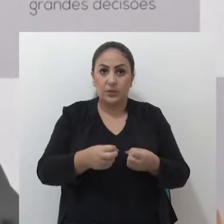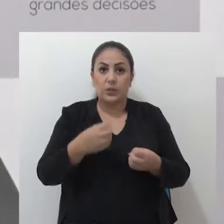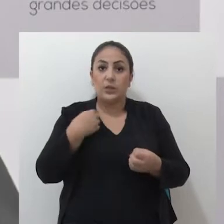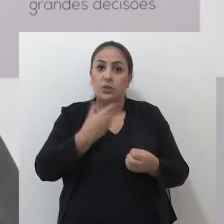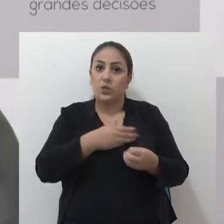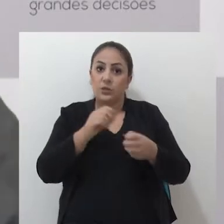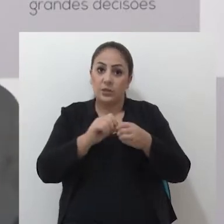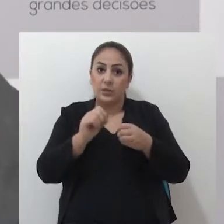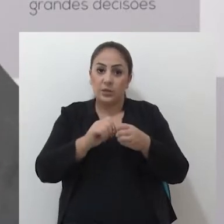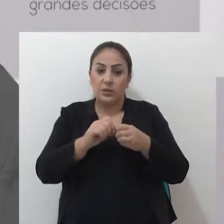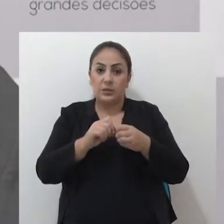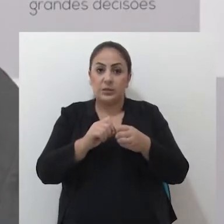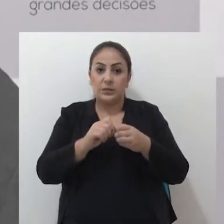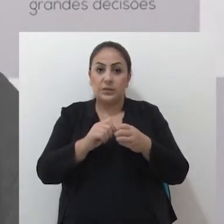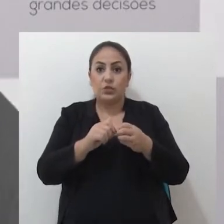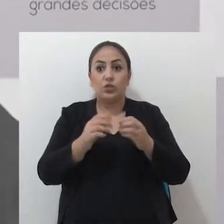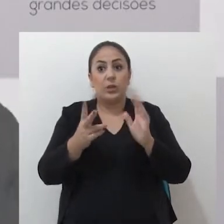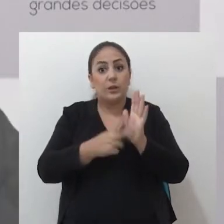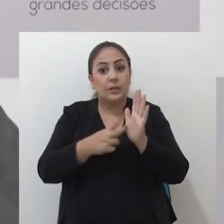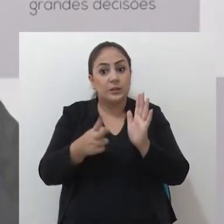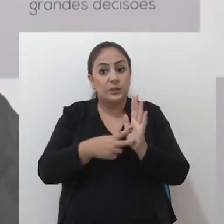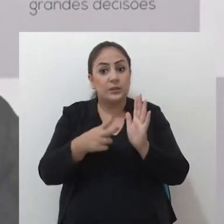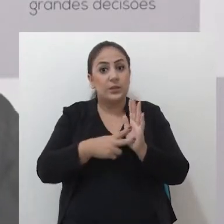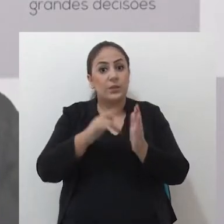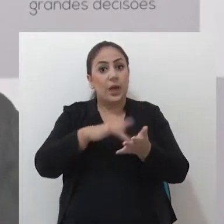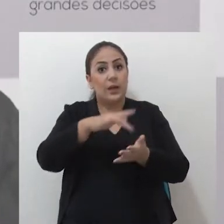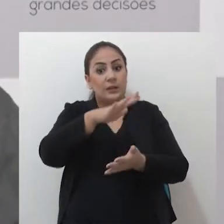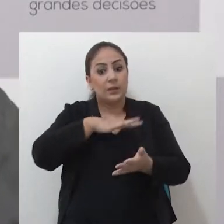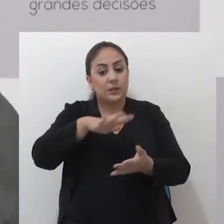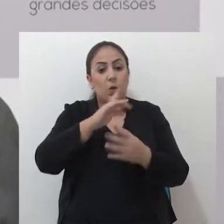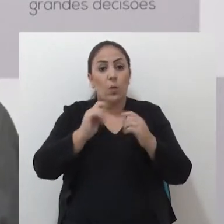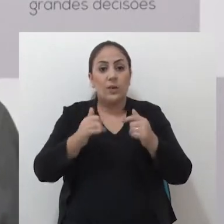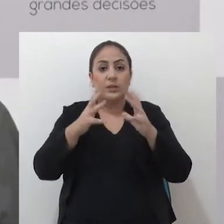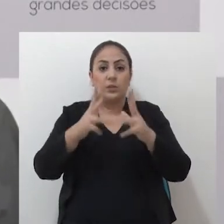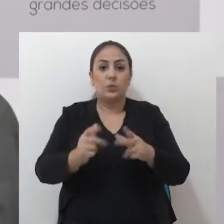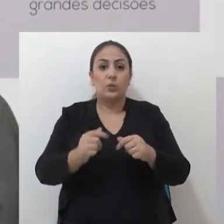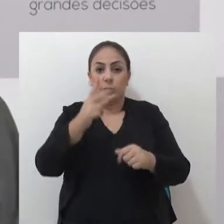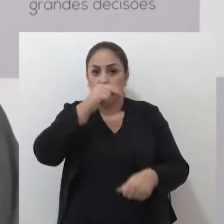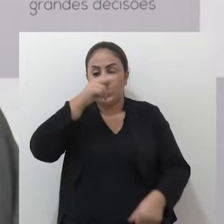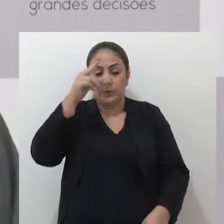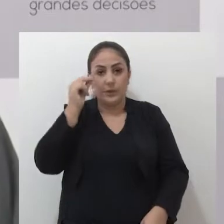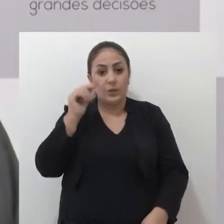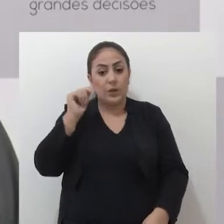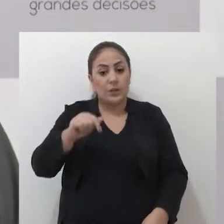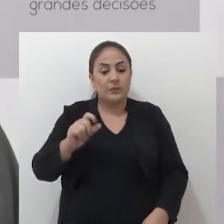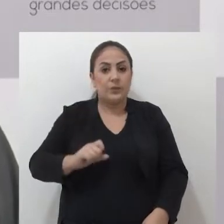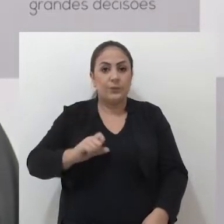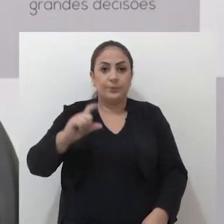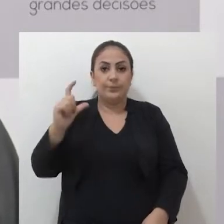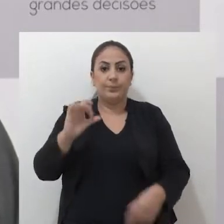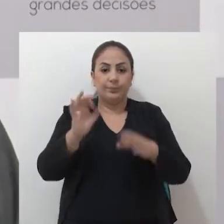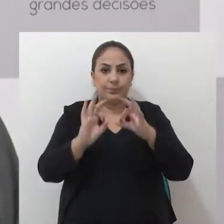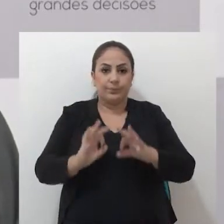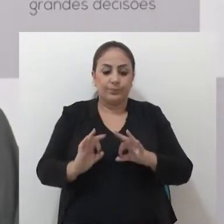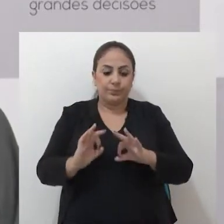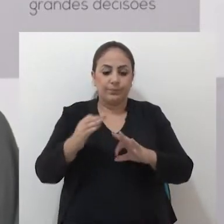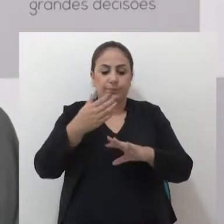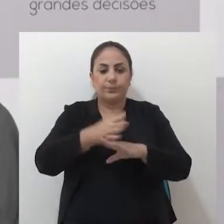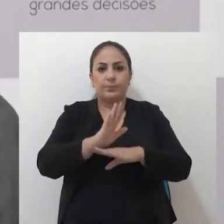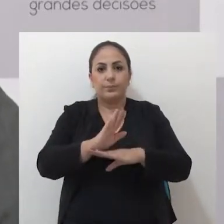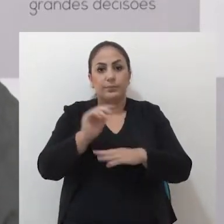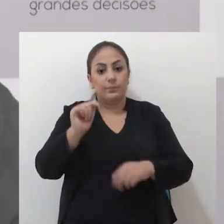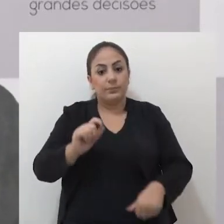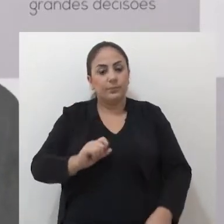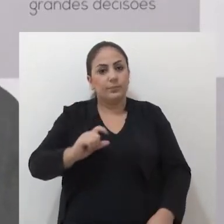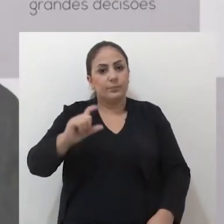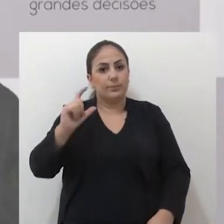chamamos a atenção da população de Passo Fundo, da situação da casa aqui, que é a maioria do senhor prefeito municipal, que este aumento, se esse projeto IES era